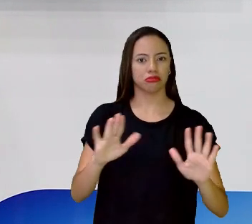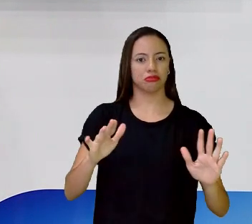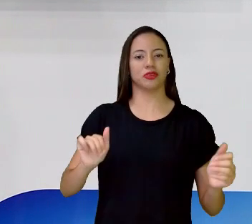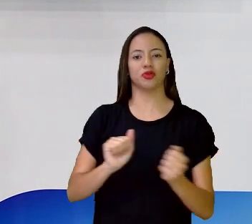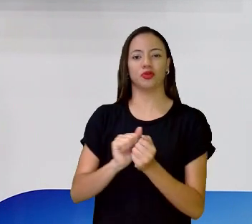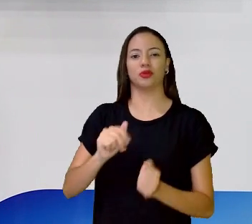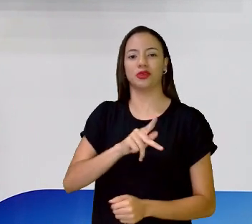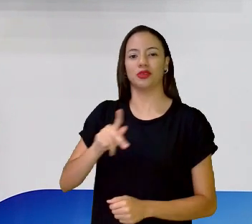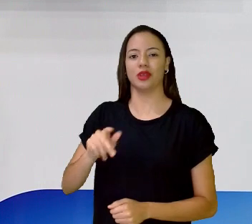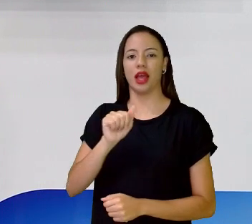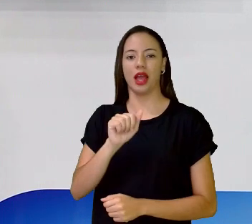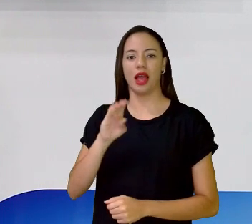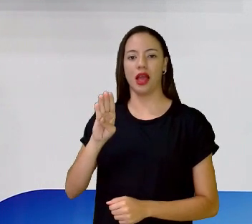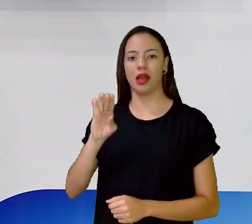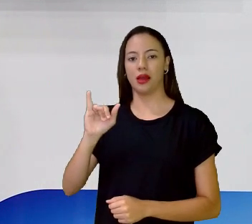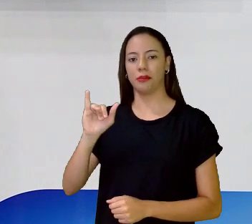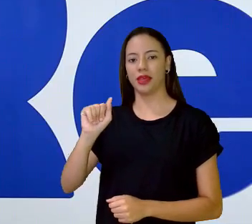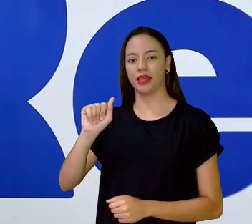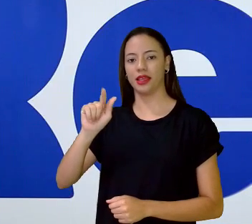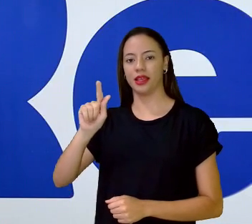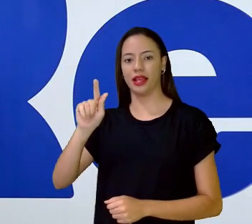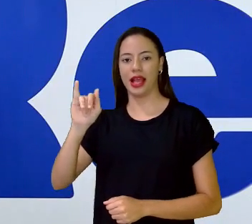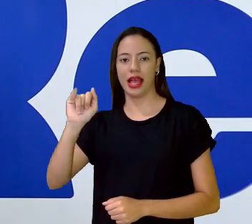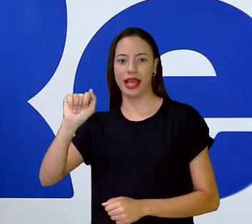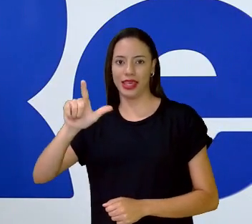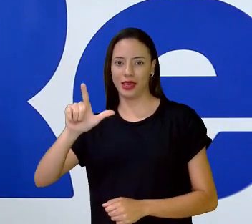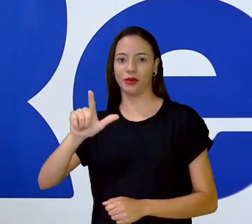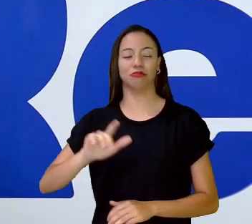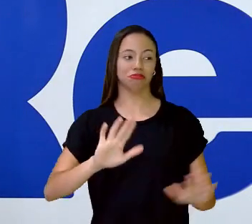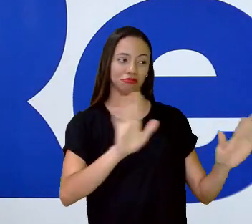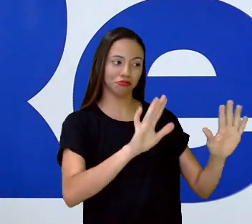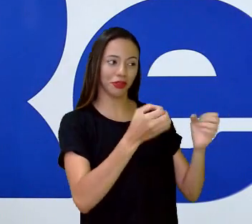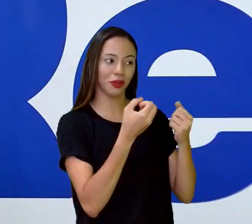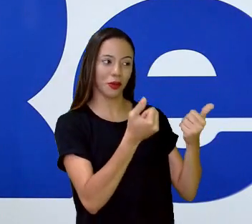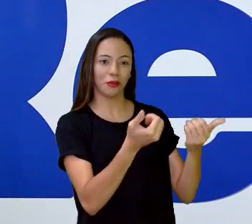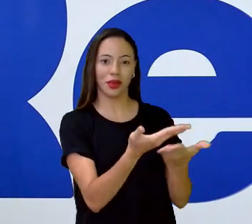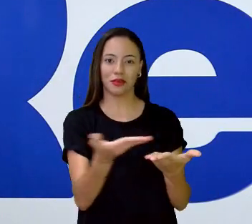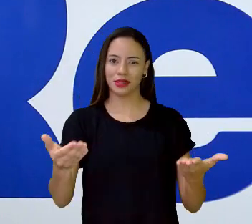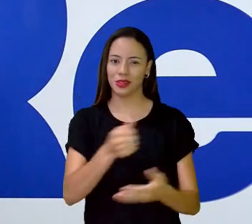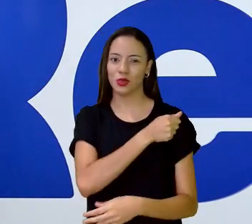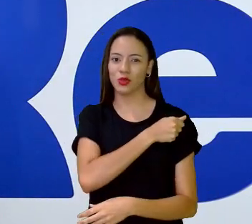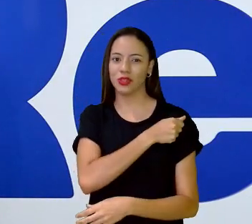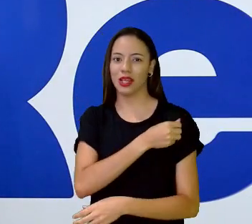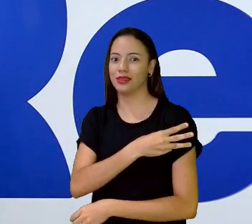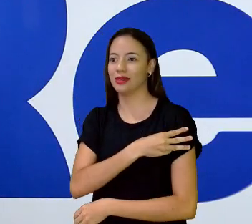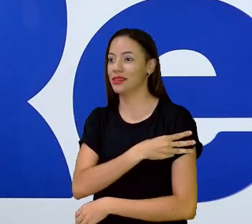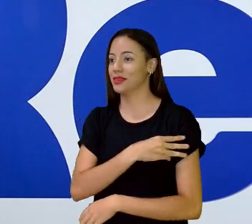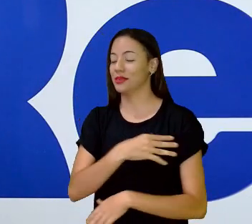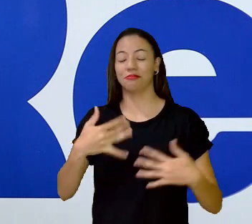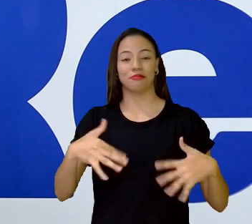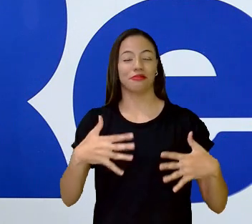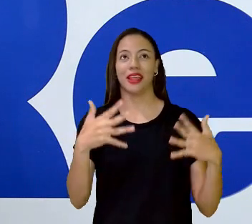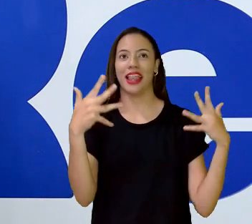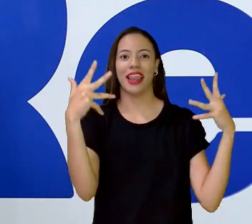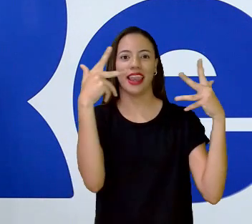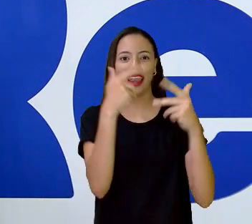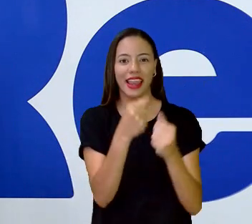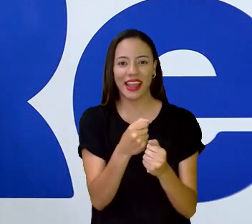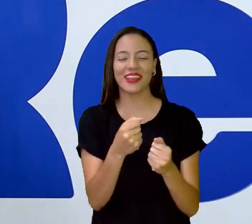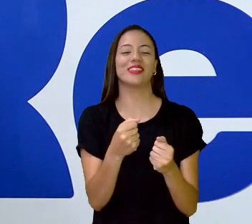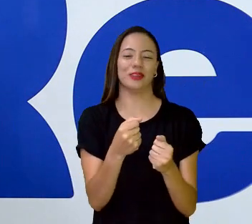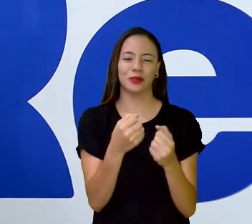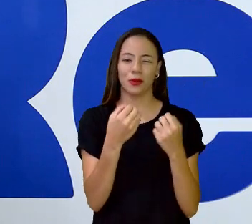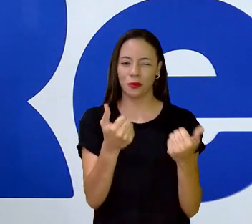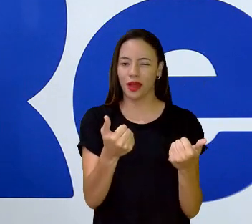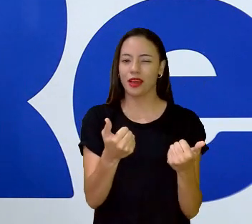Abigail, e aí Abigail? Tudo bom professora Sandra e vocês estudantes do terceiro ano mais lindo do universo, como estão?